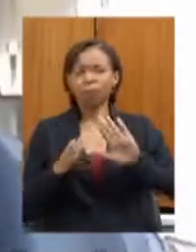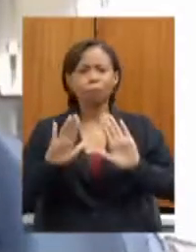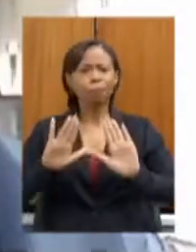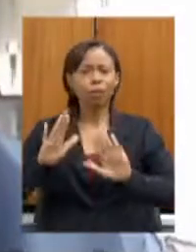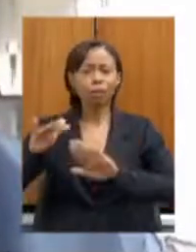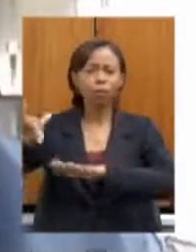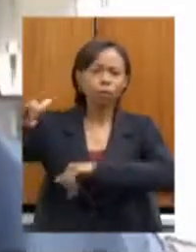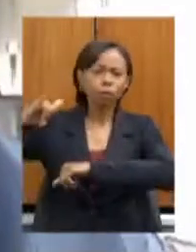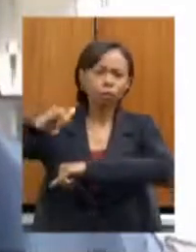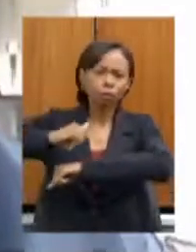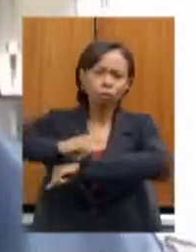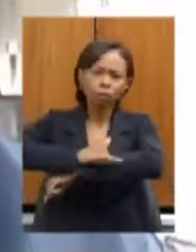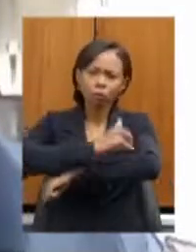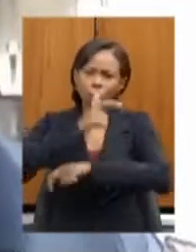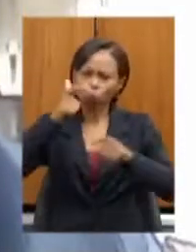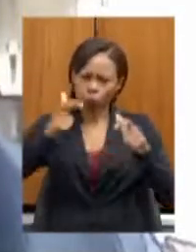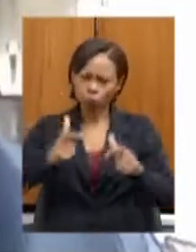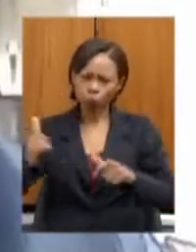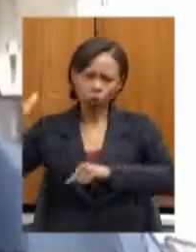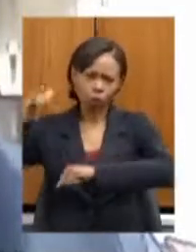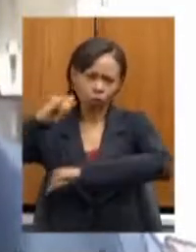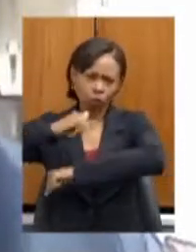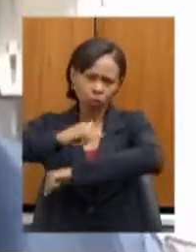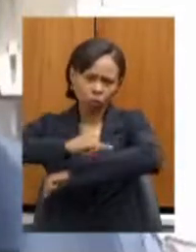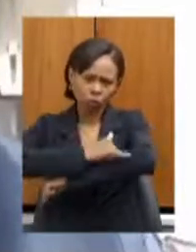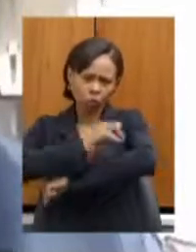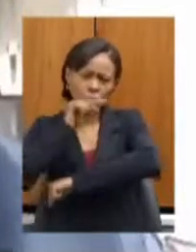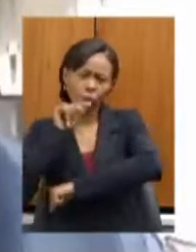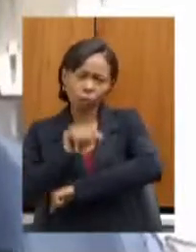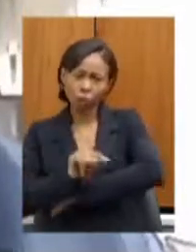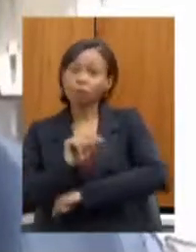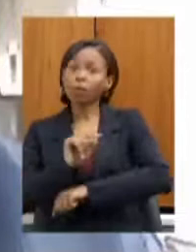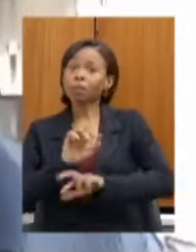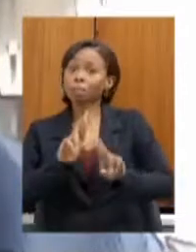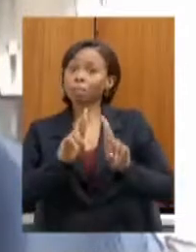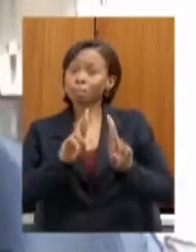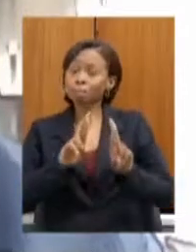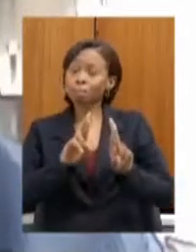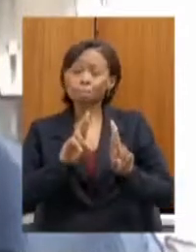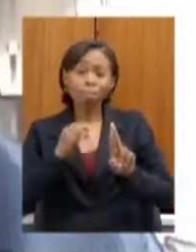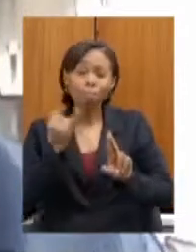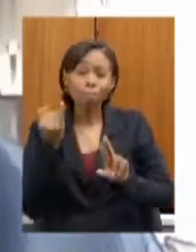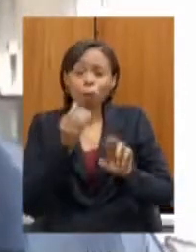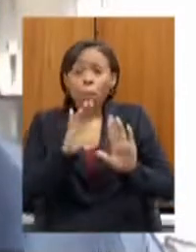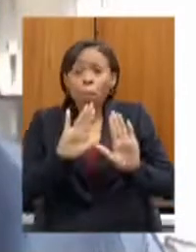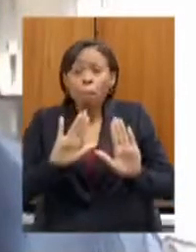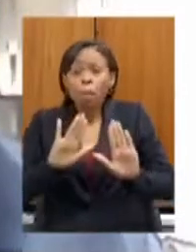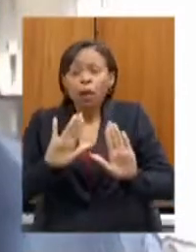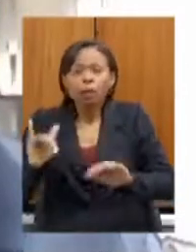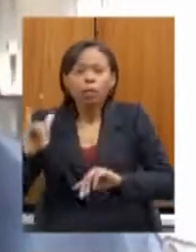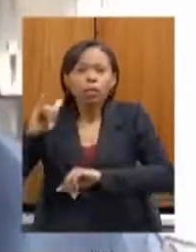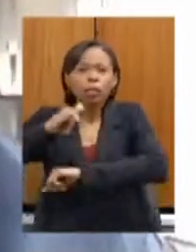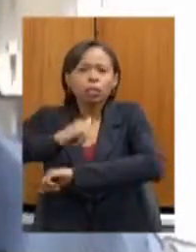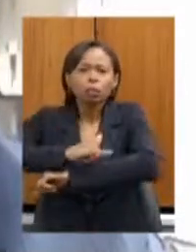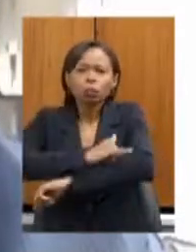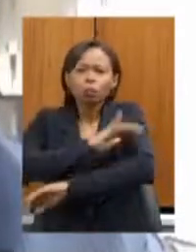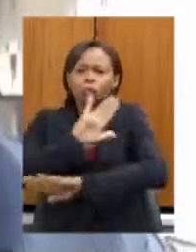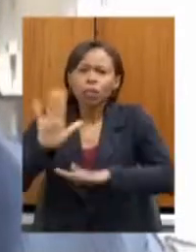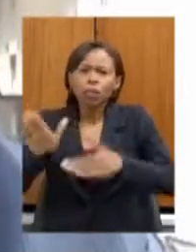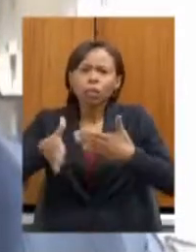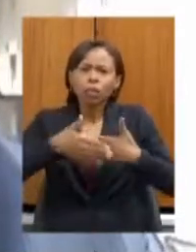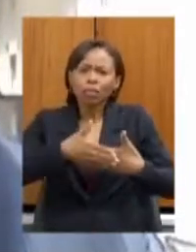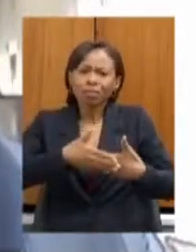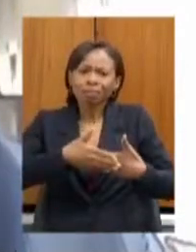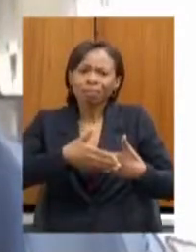um papel muito, mas muito decisivo. No entanto, o aeroporto está fechado há algum tempo e